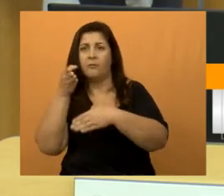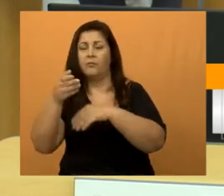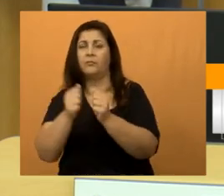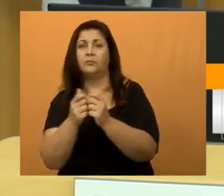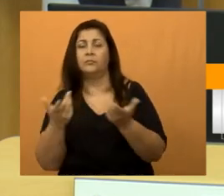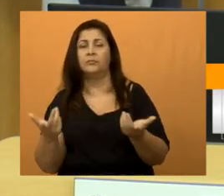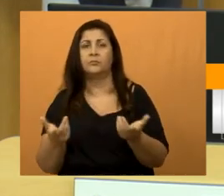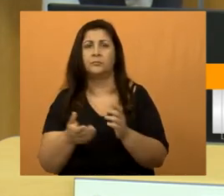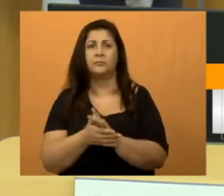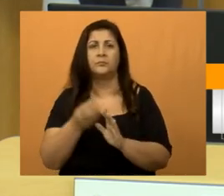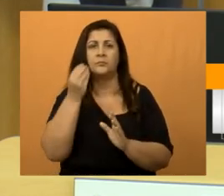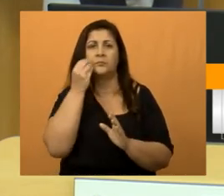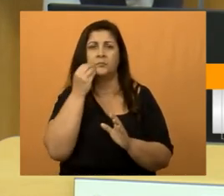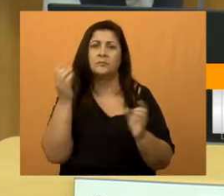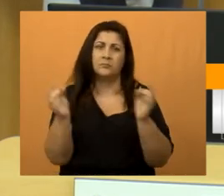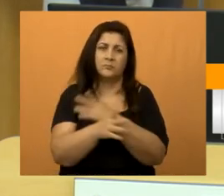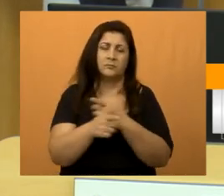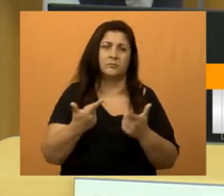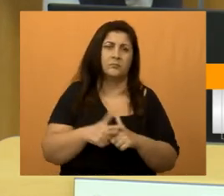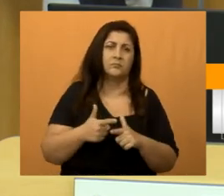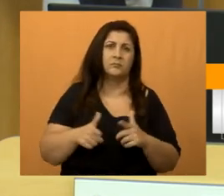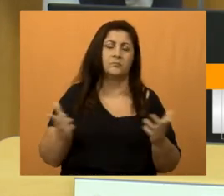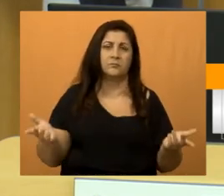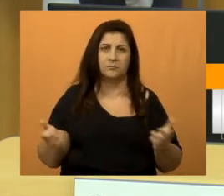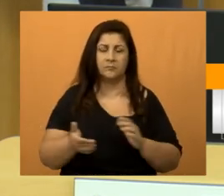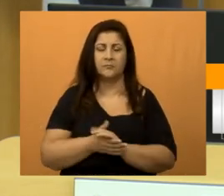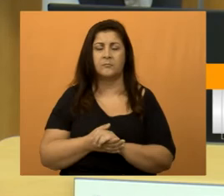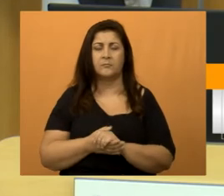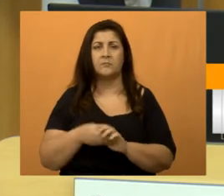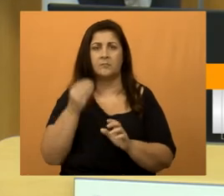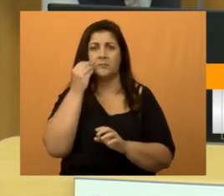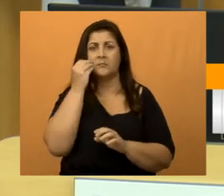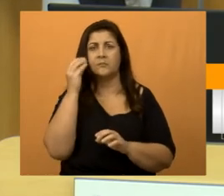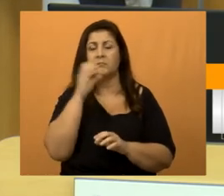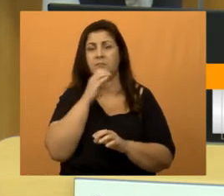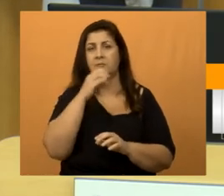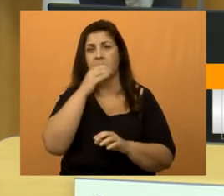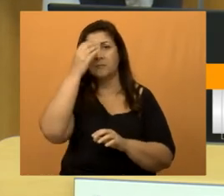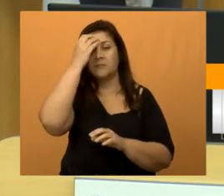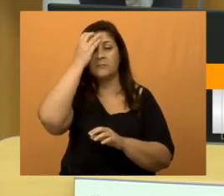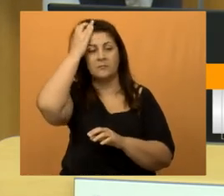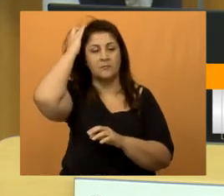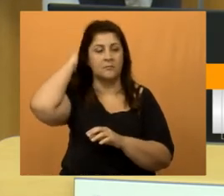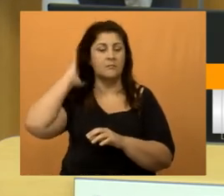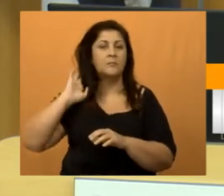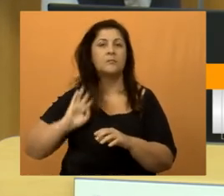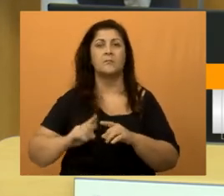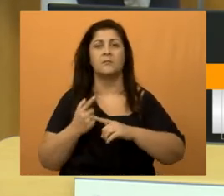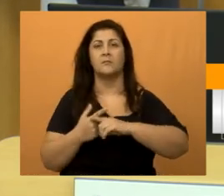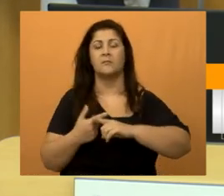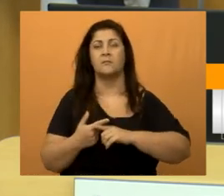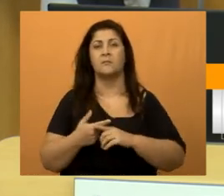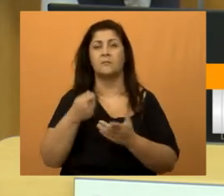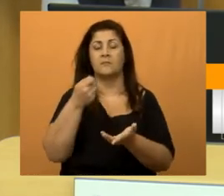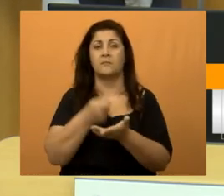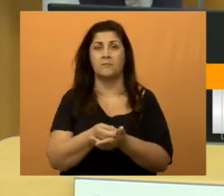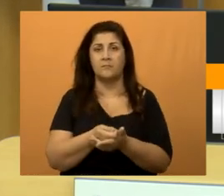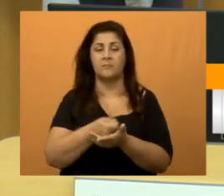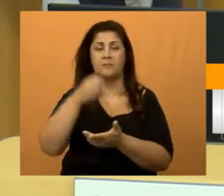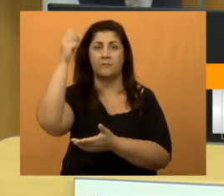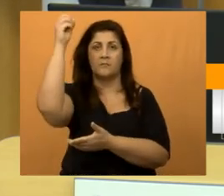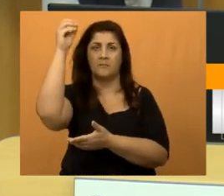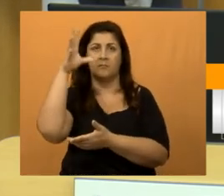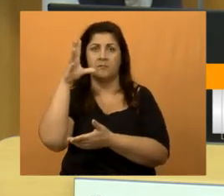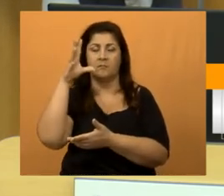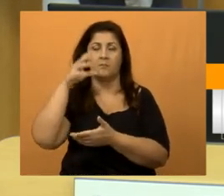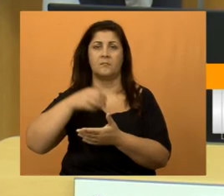e vai tentar resolver esse problema quanto mais rápido, melhor possível. Que eles pagam a iluminação